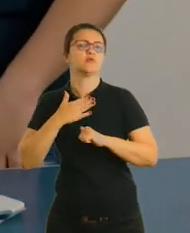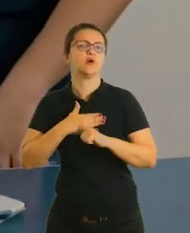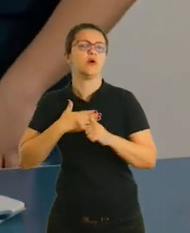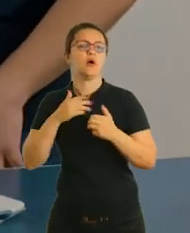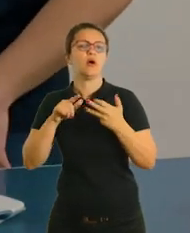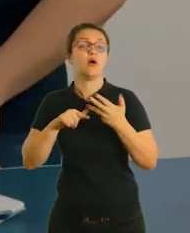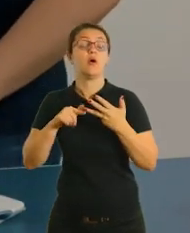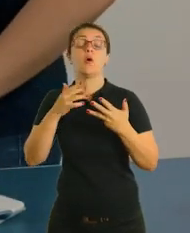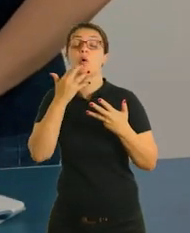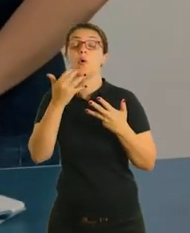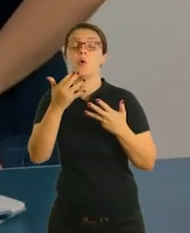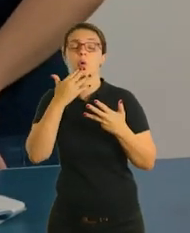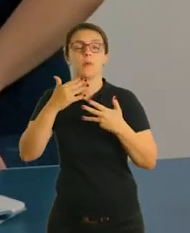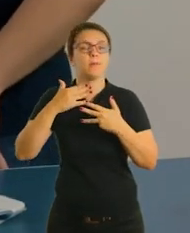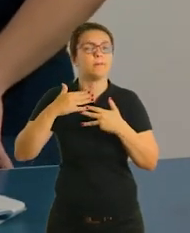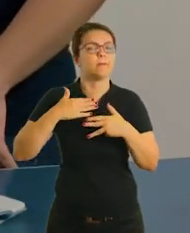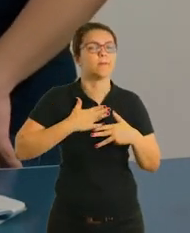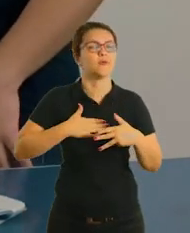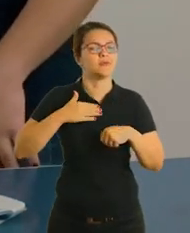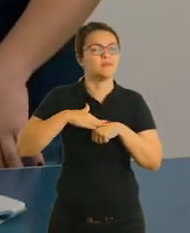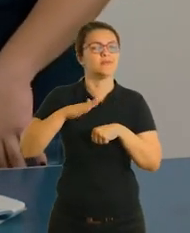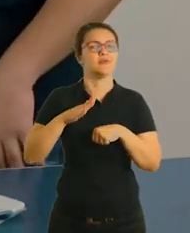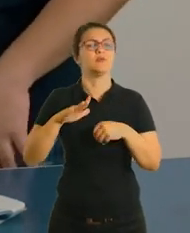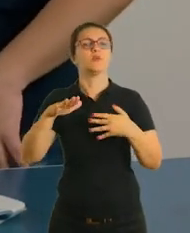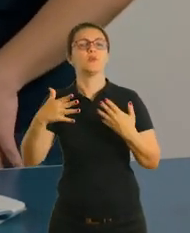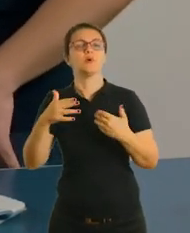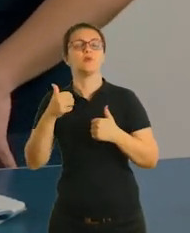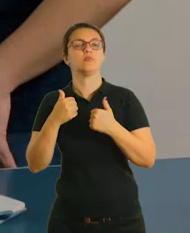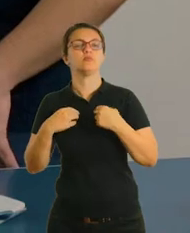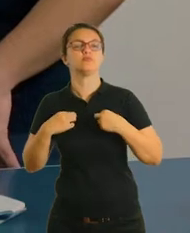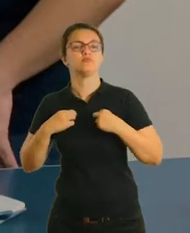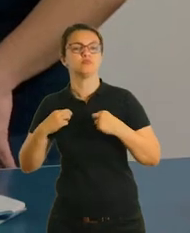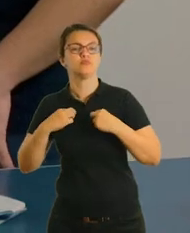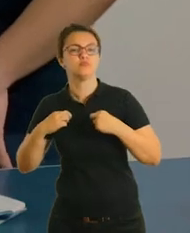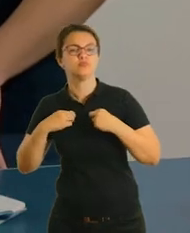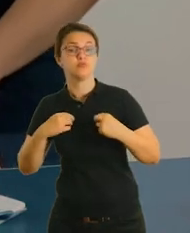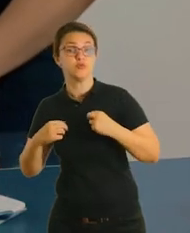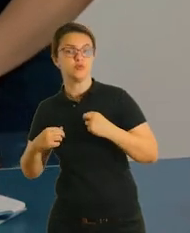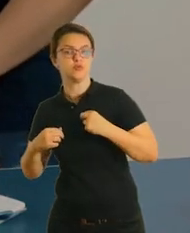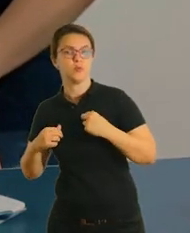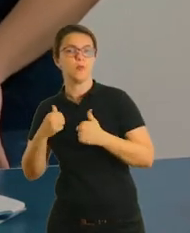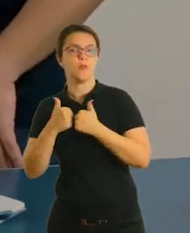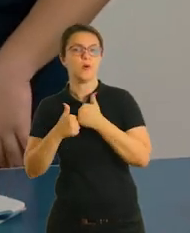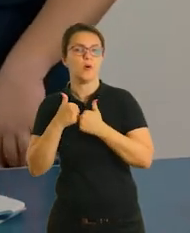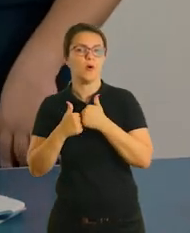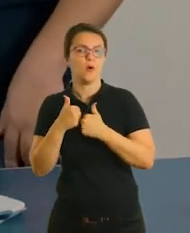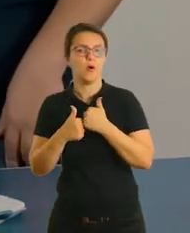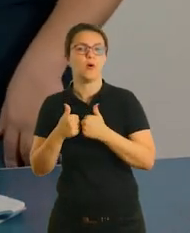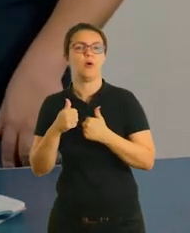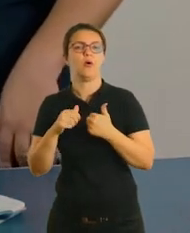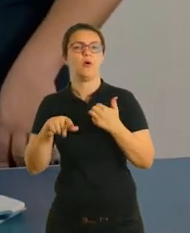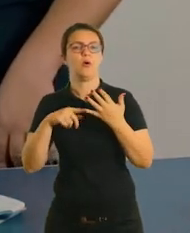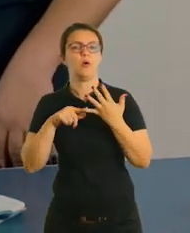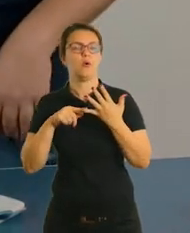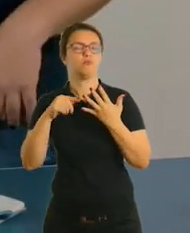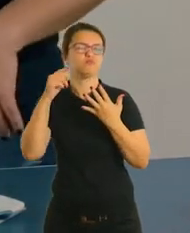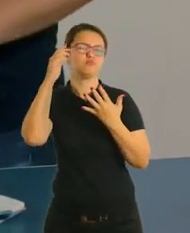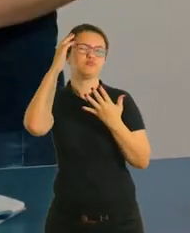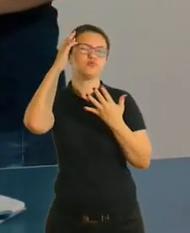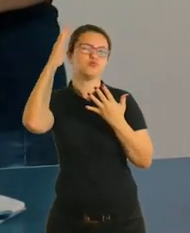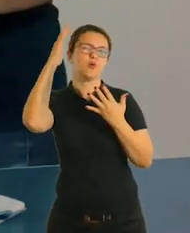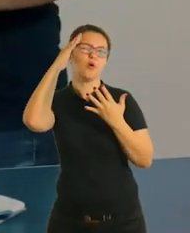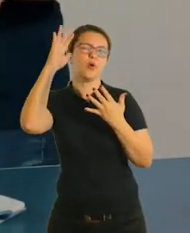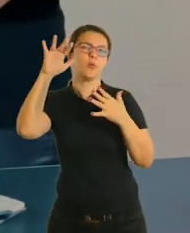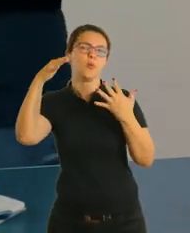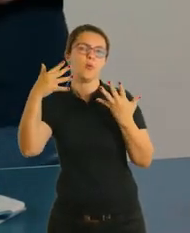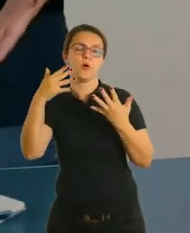De que cor você mais gosta? Para qual time de futebol você torce? Qual é a sua comida predileta? E qual é o seu maior sonho? Você